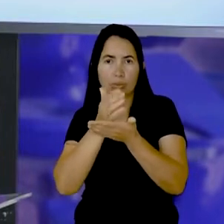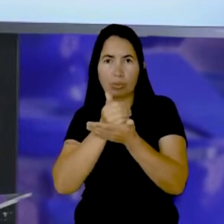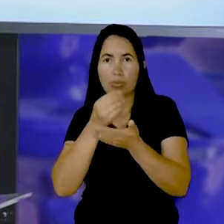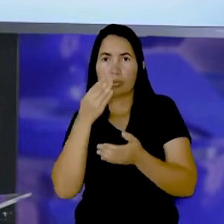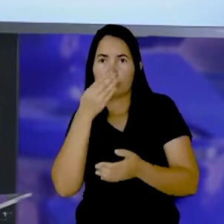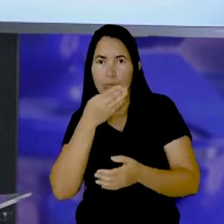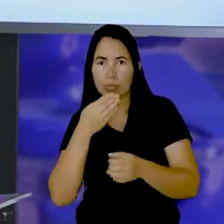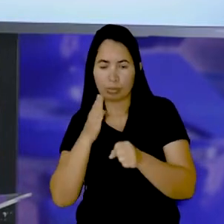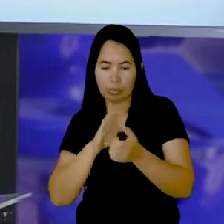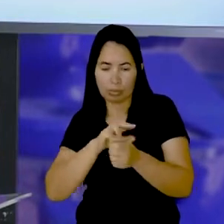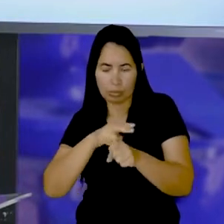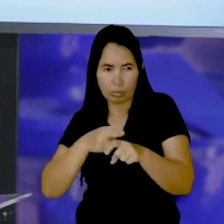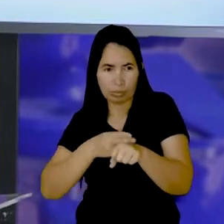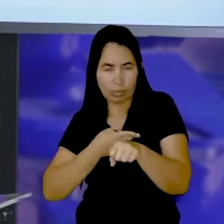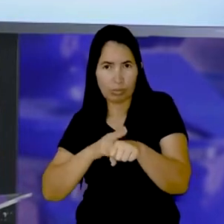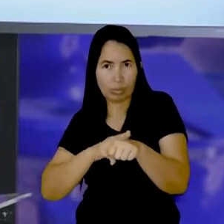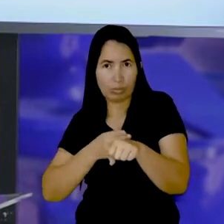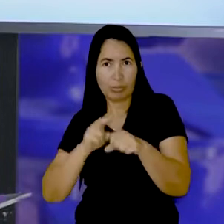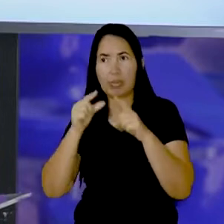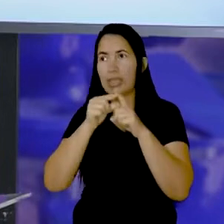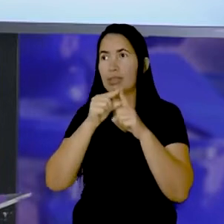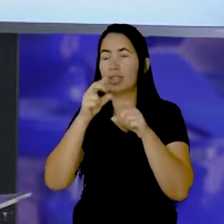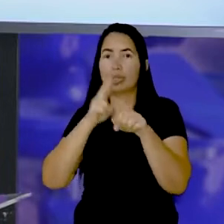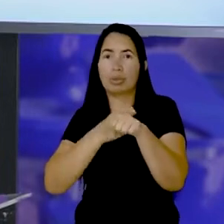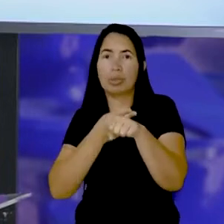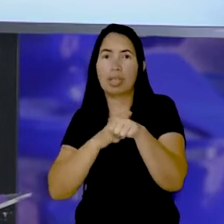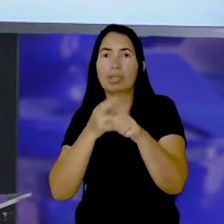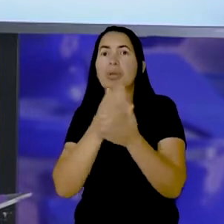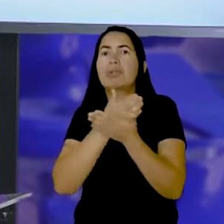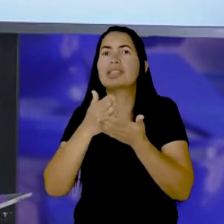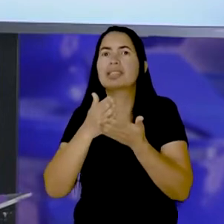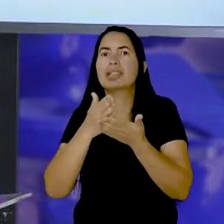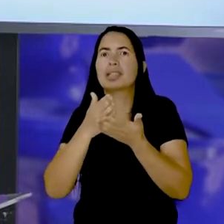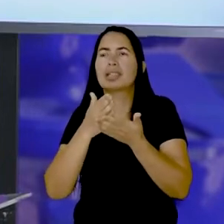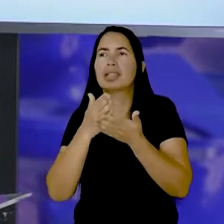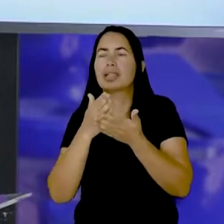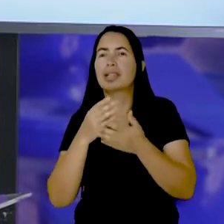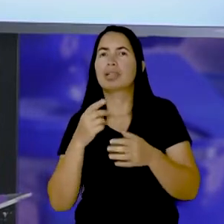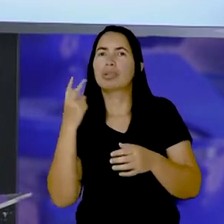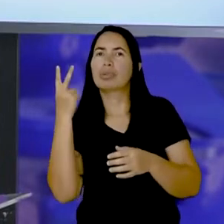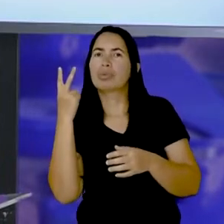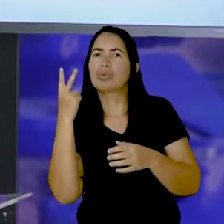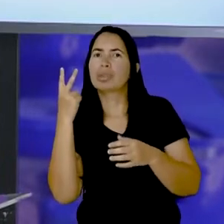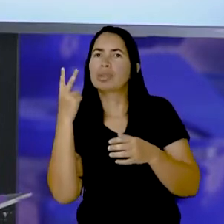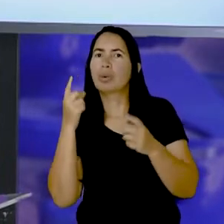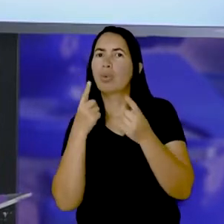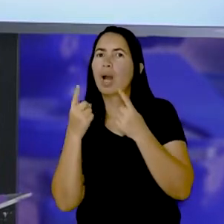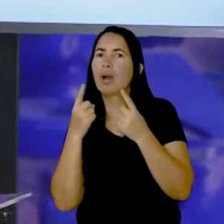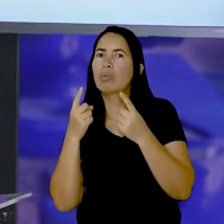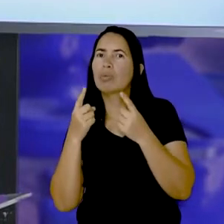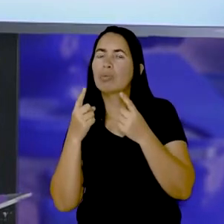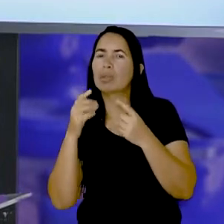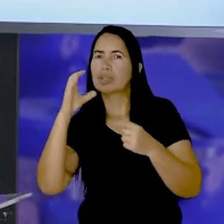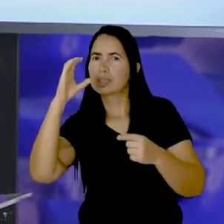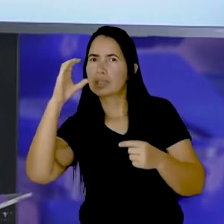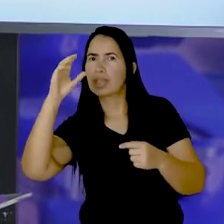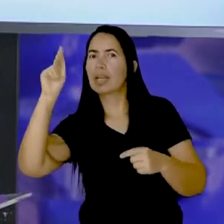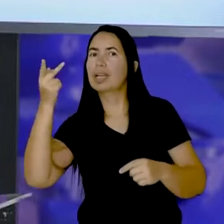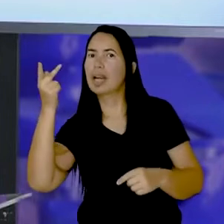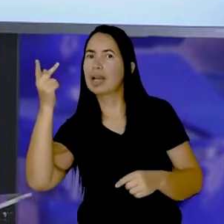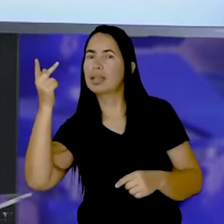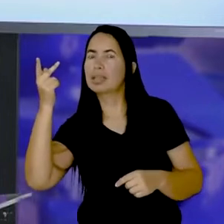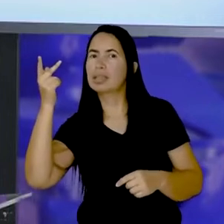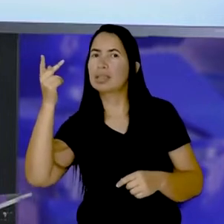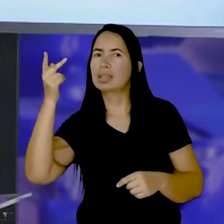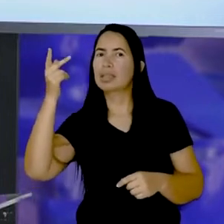chocolate Na palavra chocolate Começa com que duas letras juntinhas? O C e o H Então